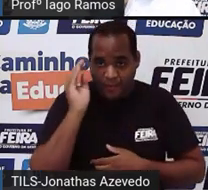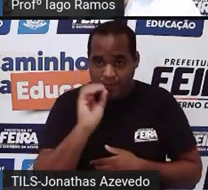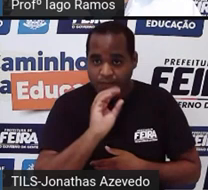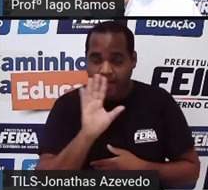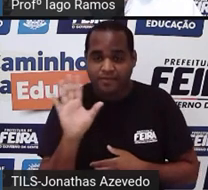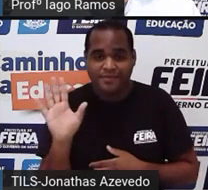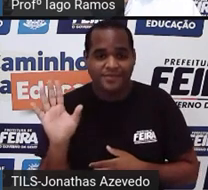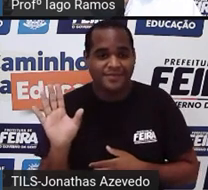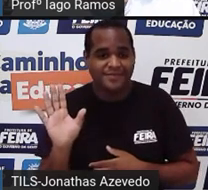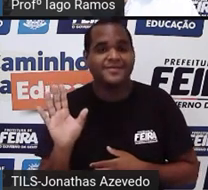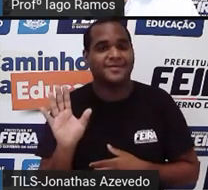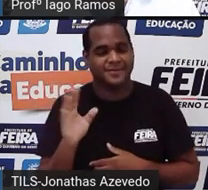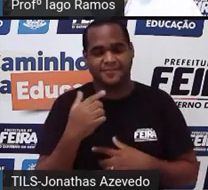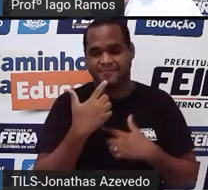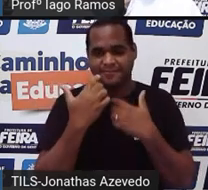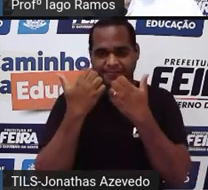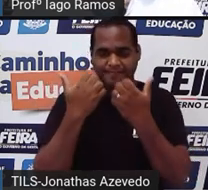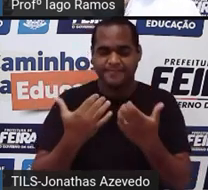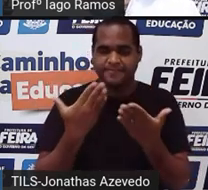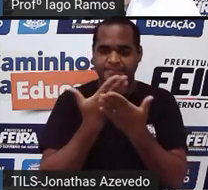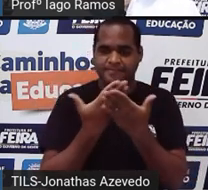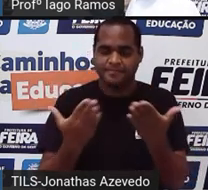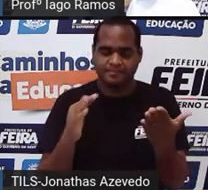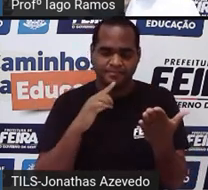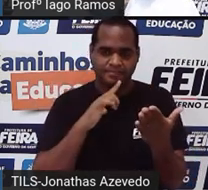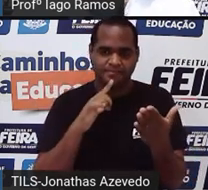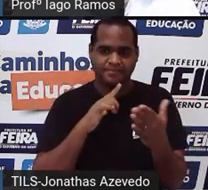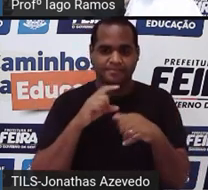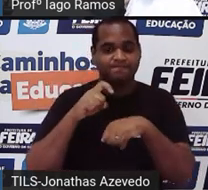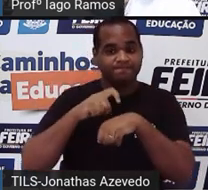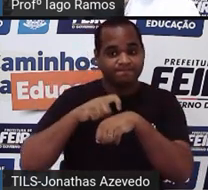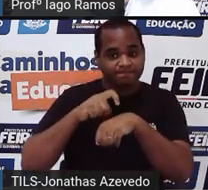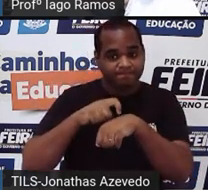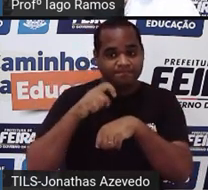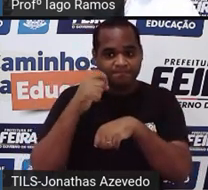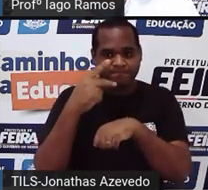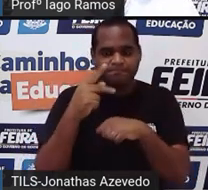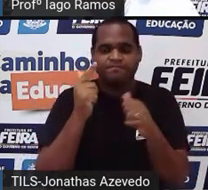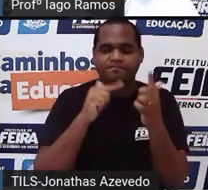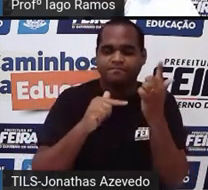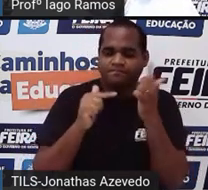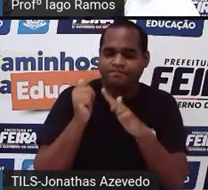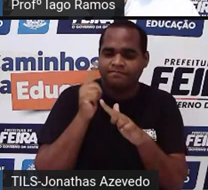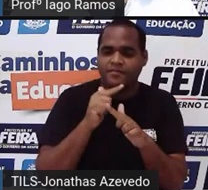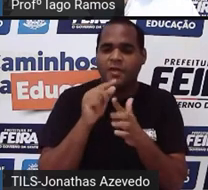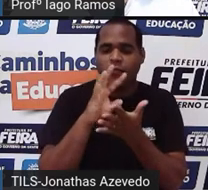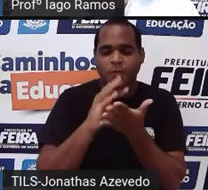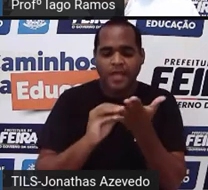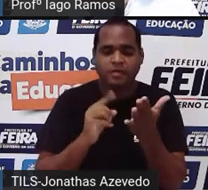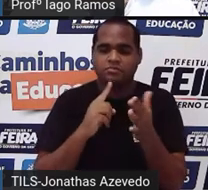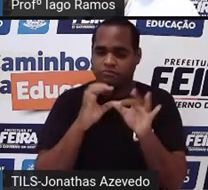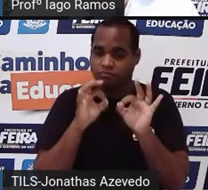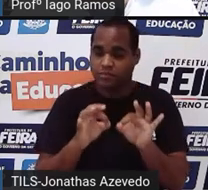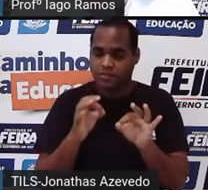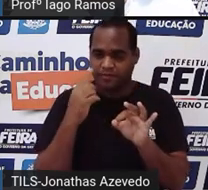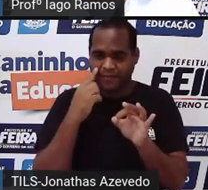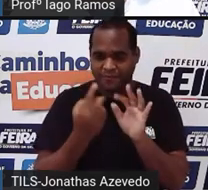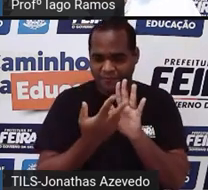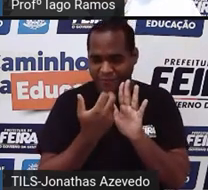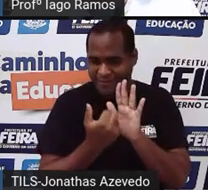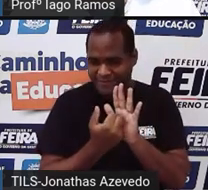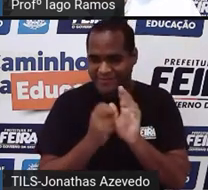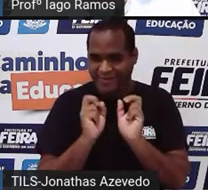bom? Então, eu estou falando aqui para te dar esse tempinho, para que você consiga copiar, fazer a cópia da figura, tá?